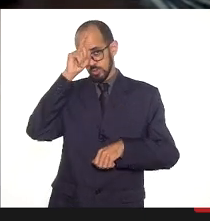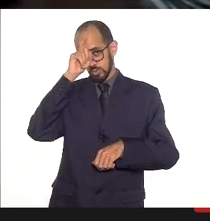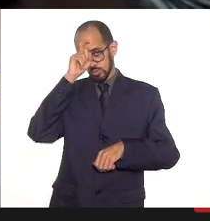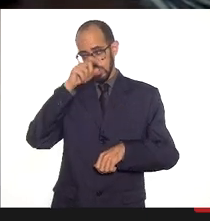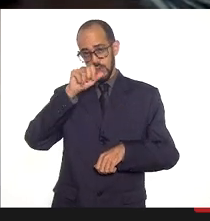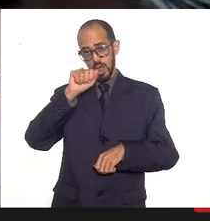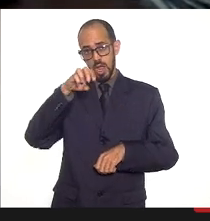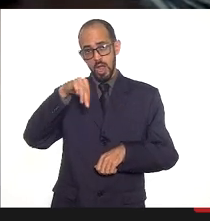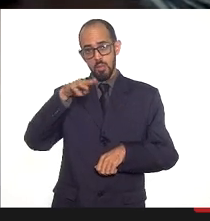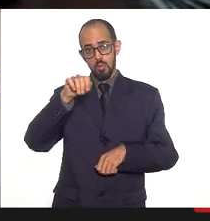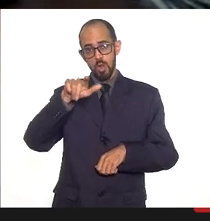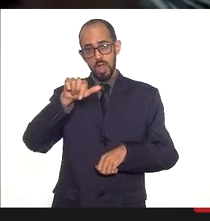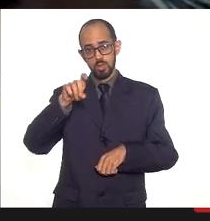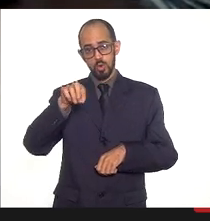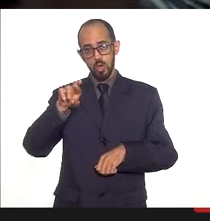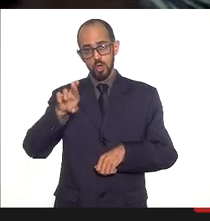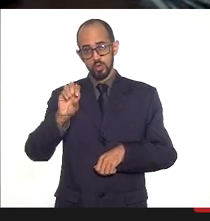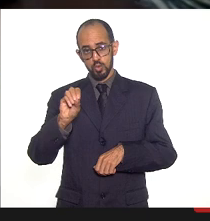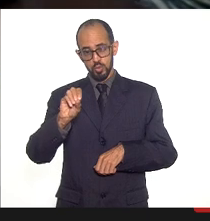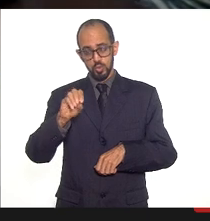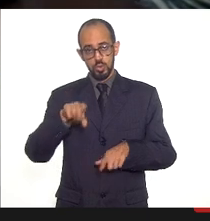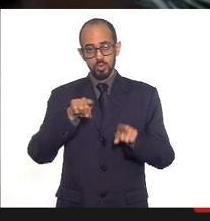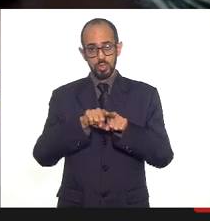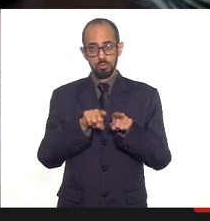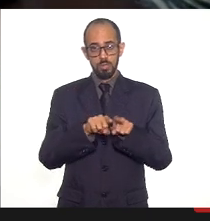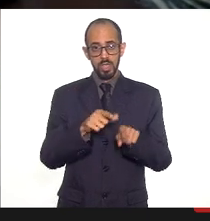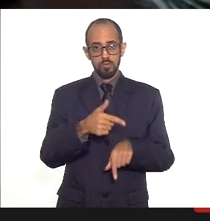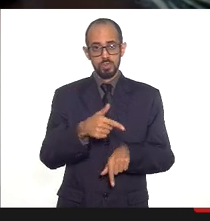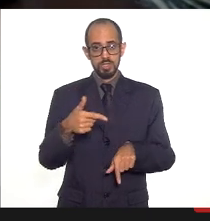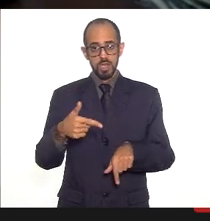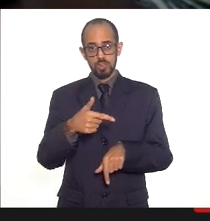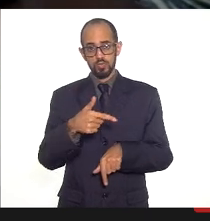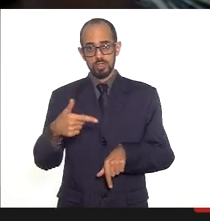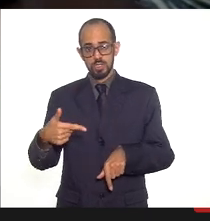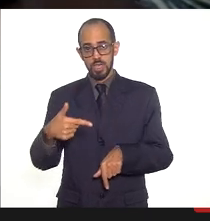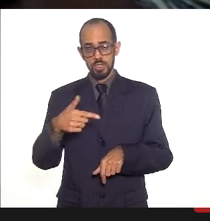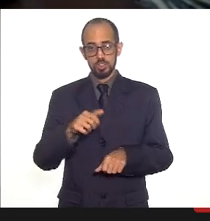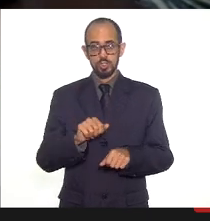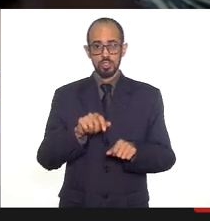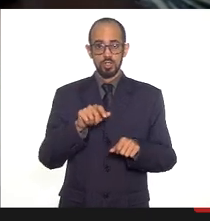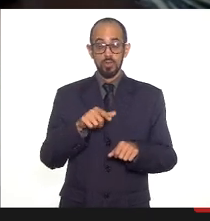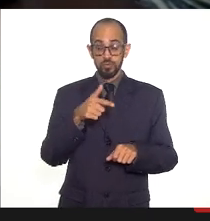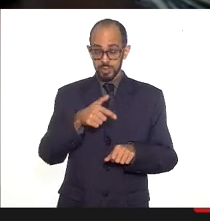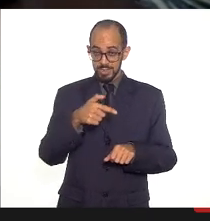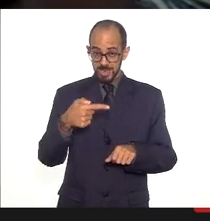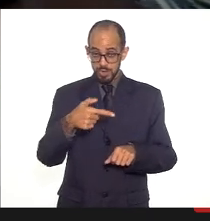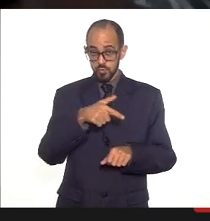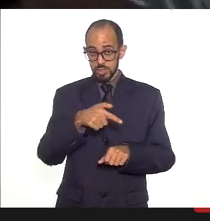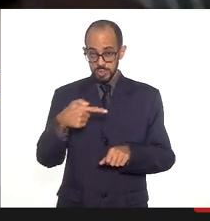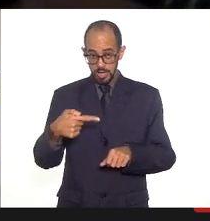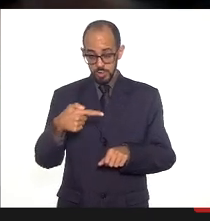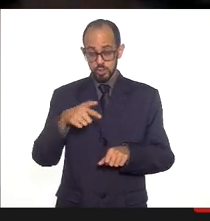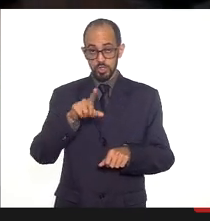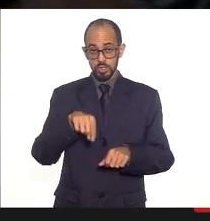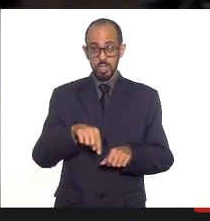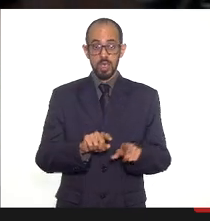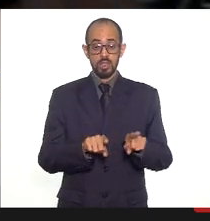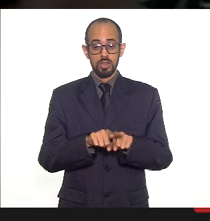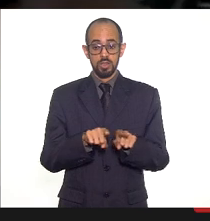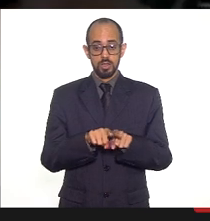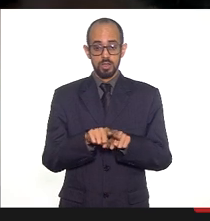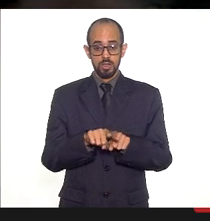hospitalar a 2727 apoio a entes para ações de saúde aqui também se encontram as